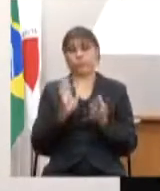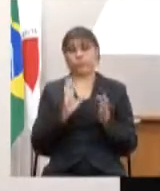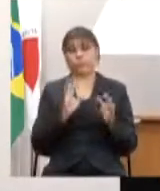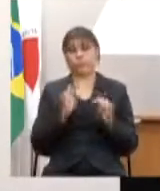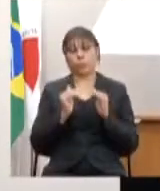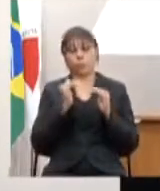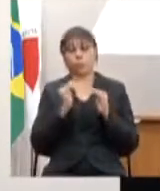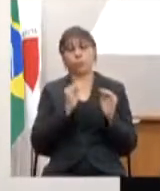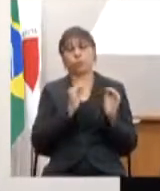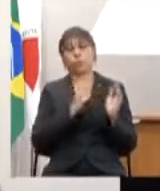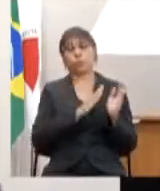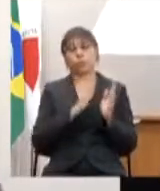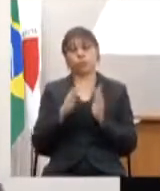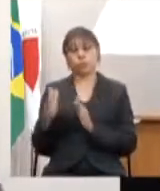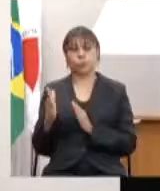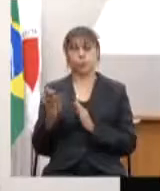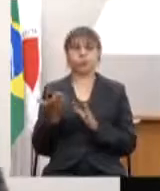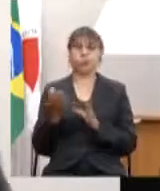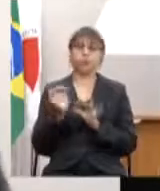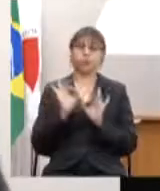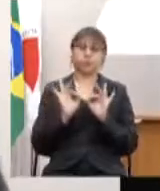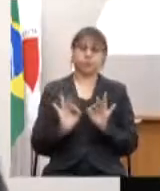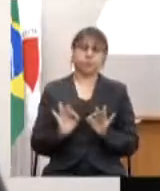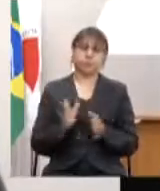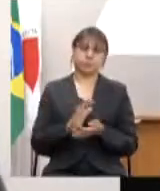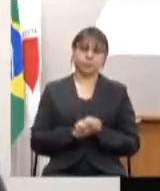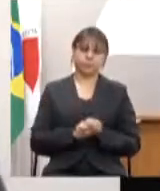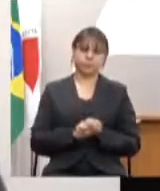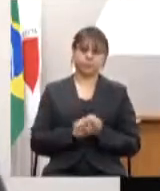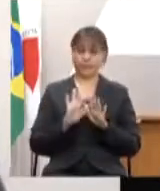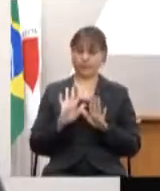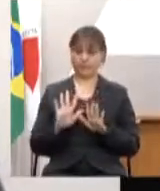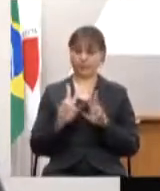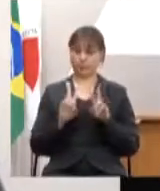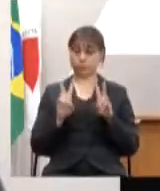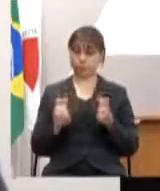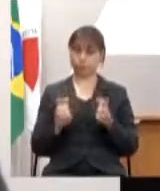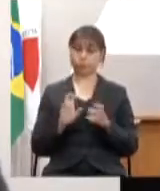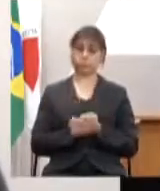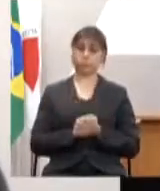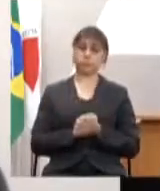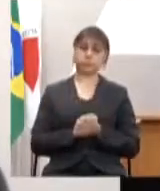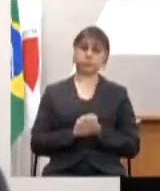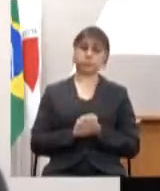observação com relação a questão da rede de proteção social